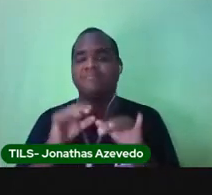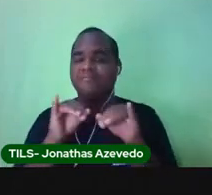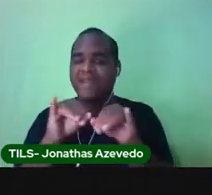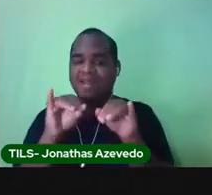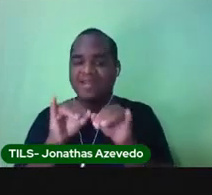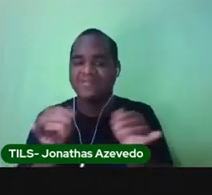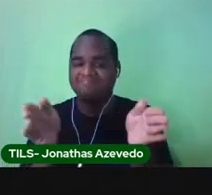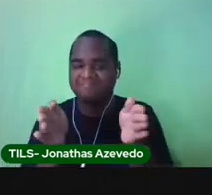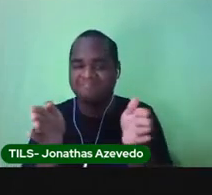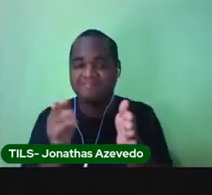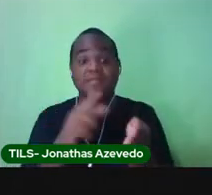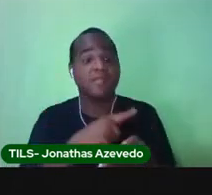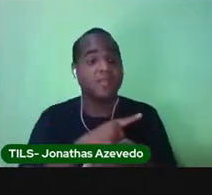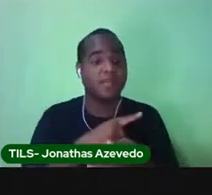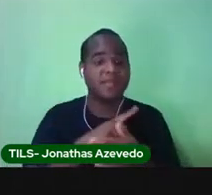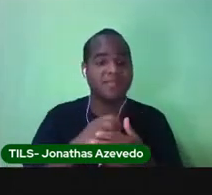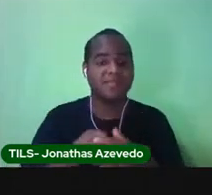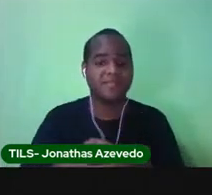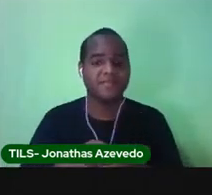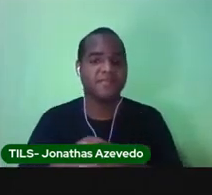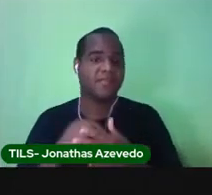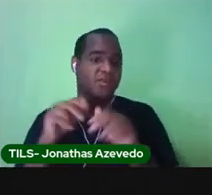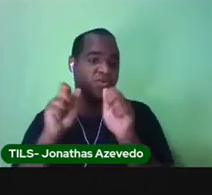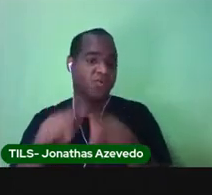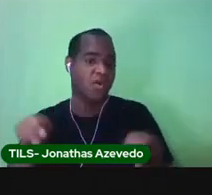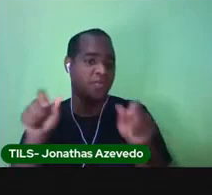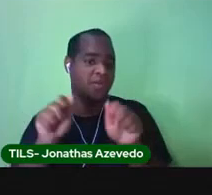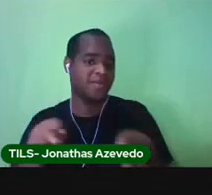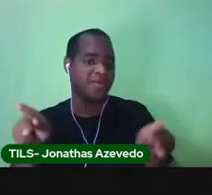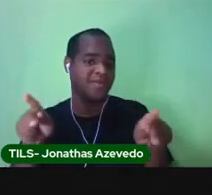Mercadinho? Tem shopping?